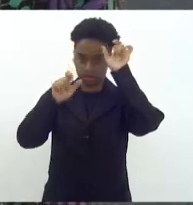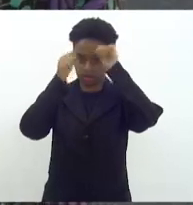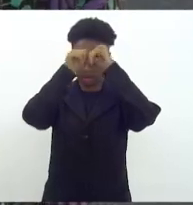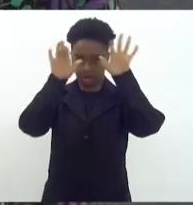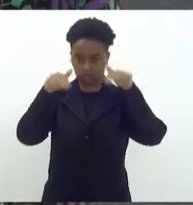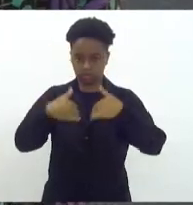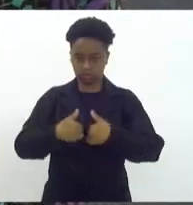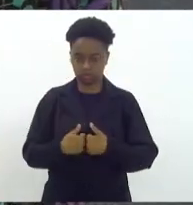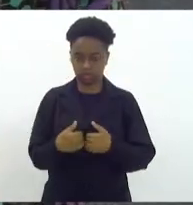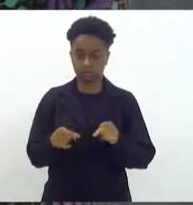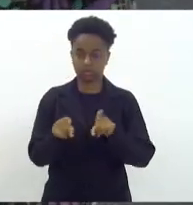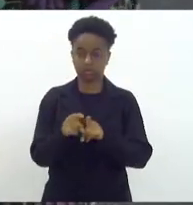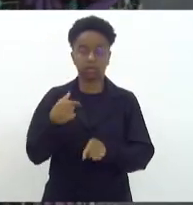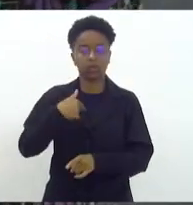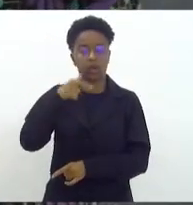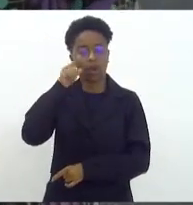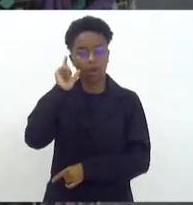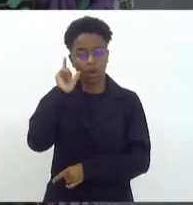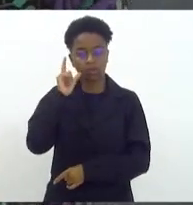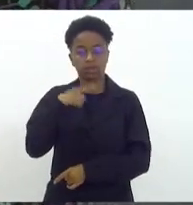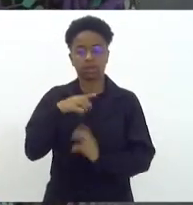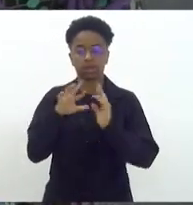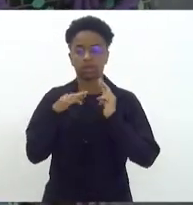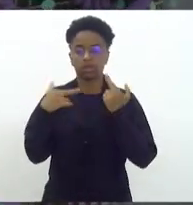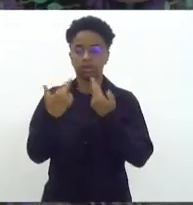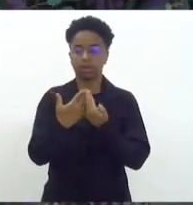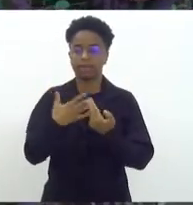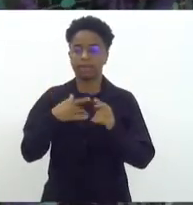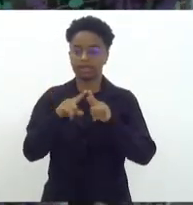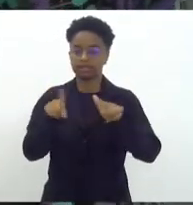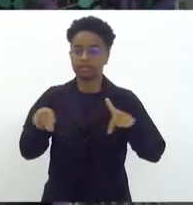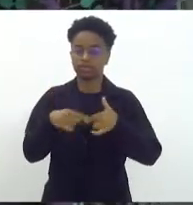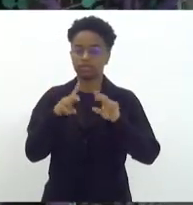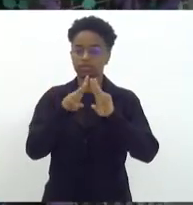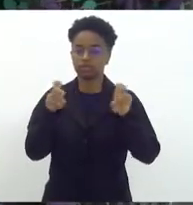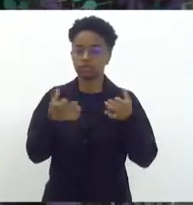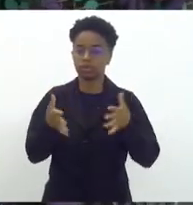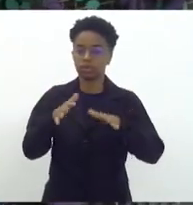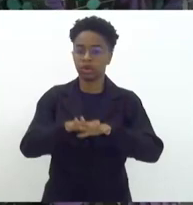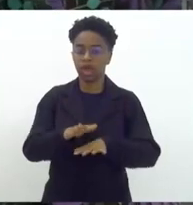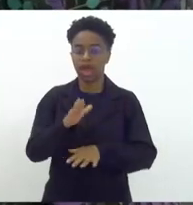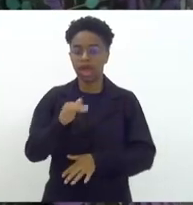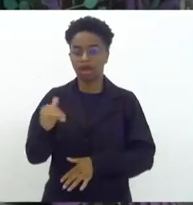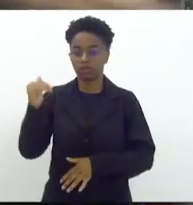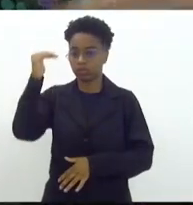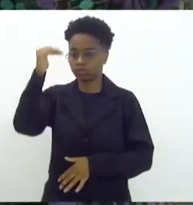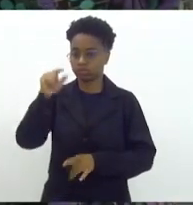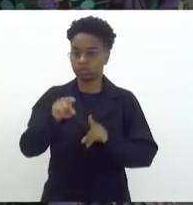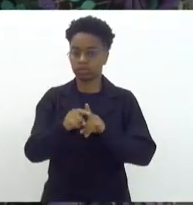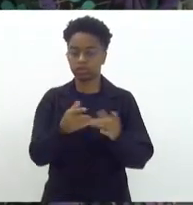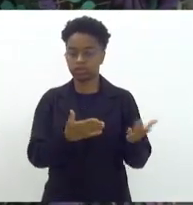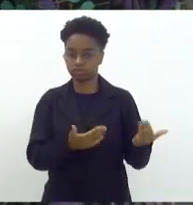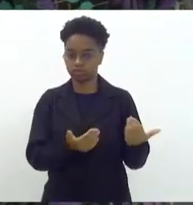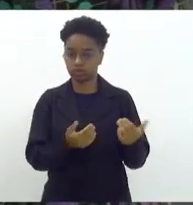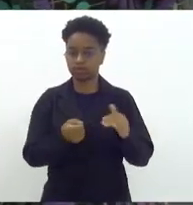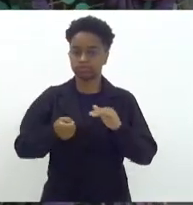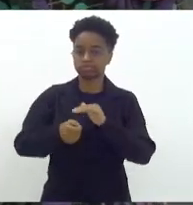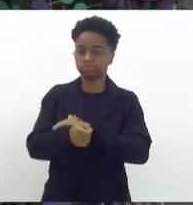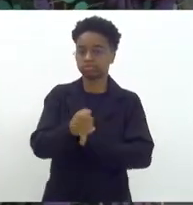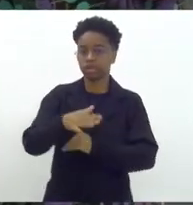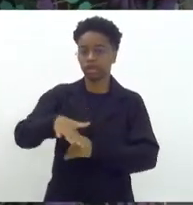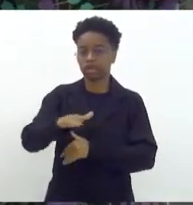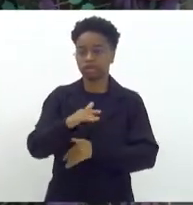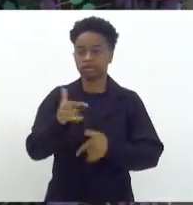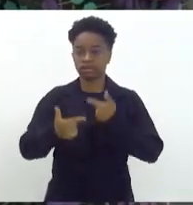Ontem, inclusive, tive uma reunião em meu gabinete sobre a inclusão de adultos, jovens e adultos com TIA no mercado de trabalho.